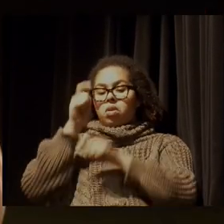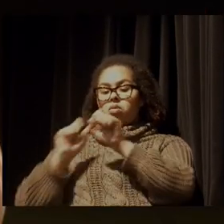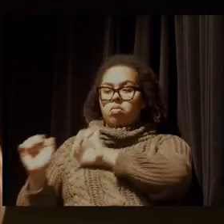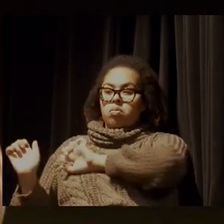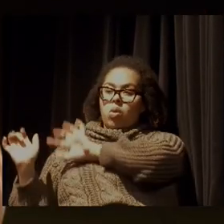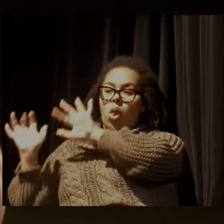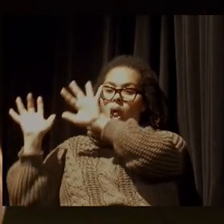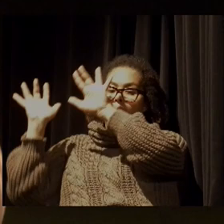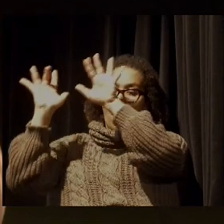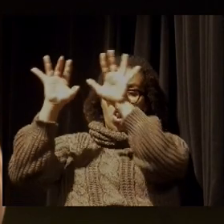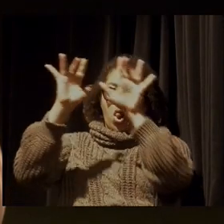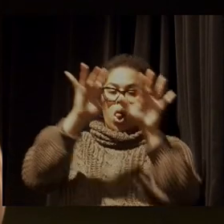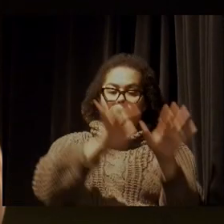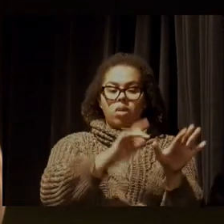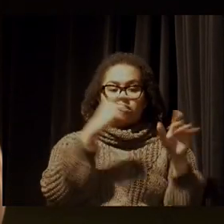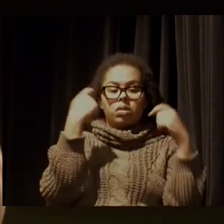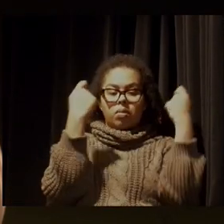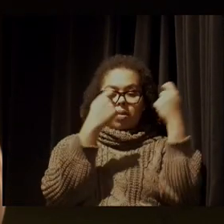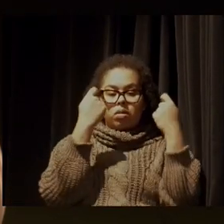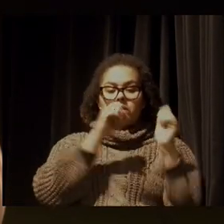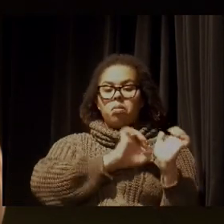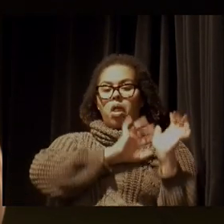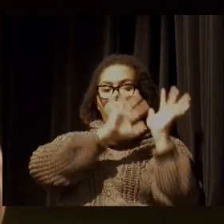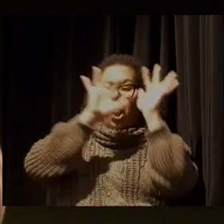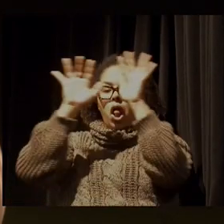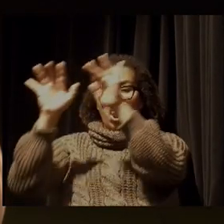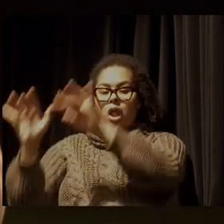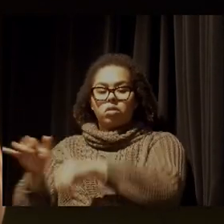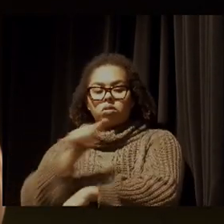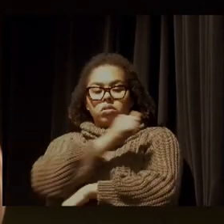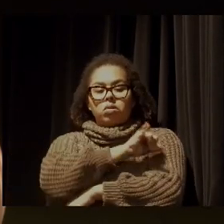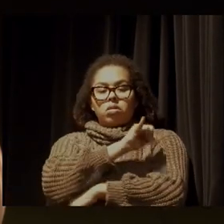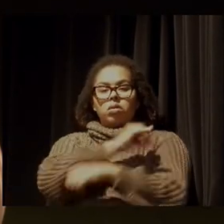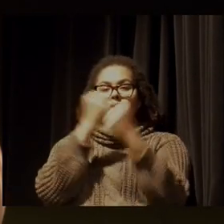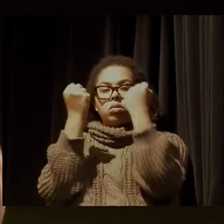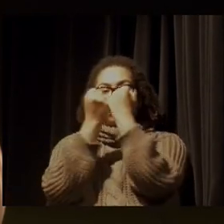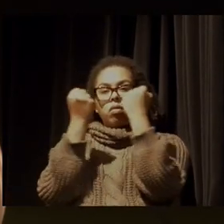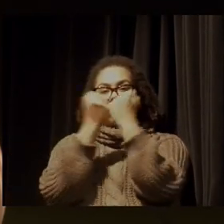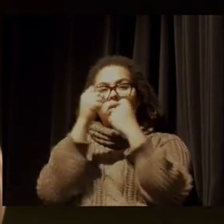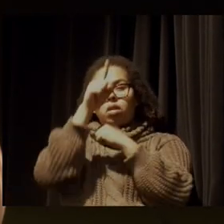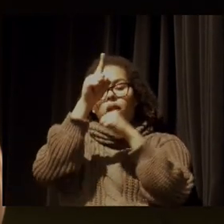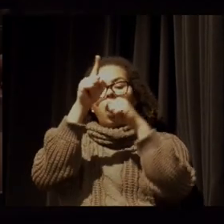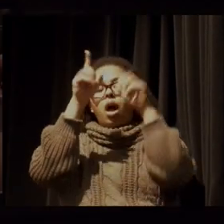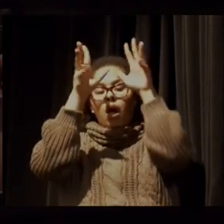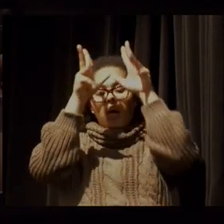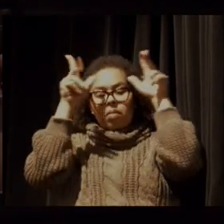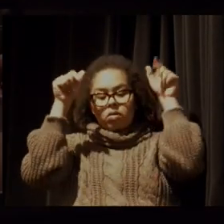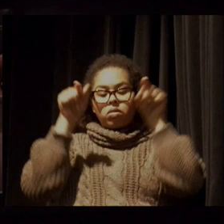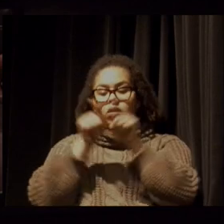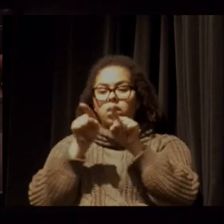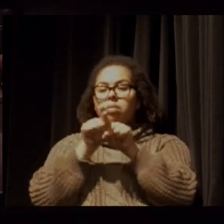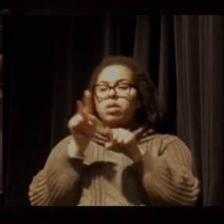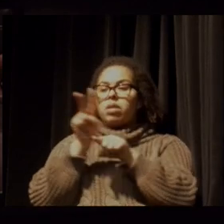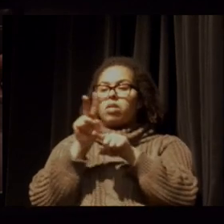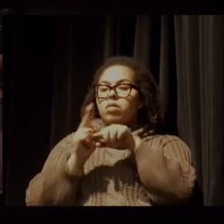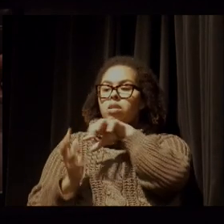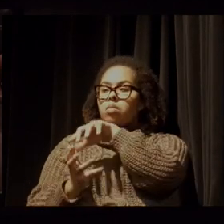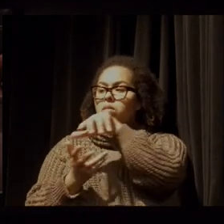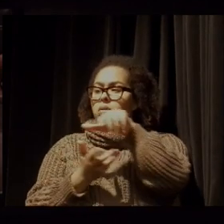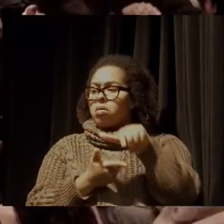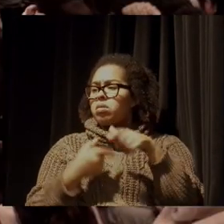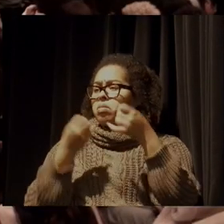dois milhões de pessoas no Rio, defendendo a Amazônia e o planeta. Eu acho que nós conseguiríamos. Por que eu estou dizendo isso?